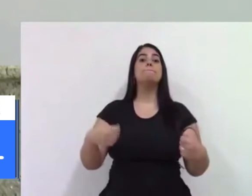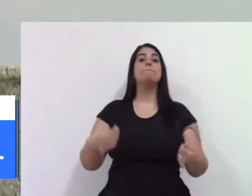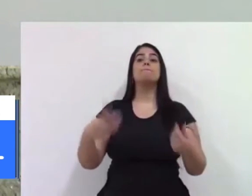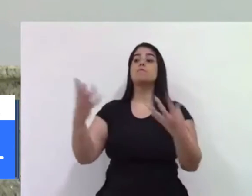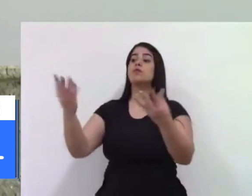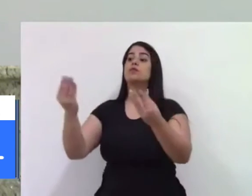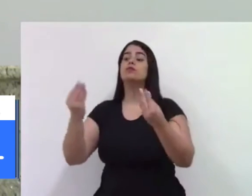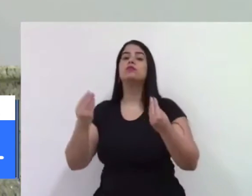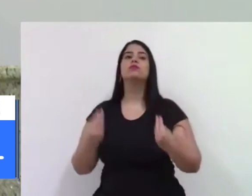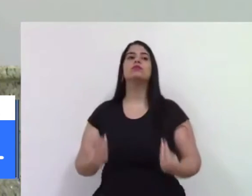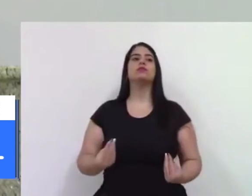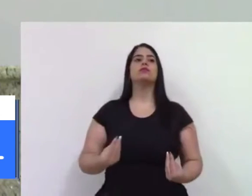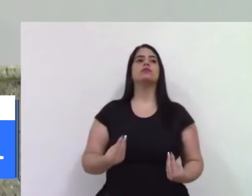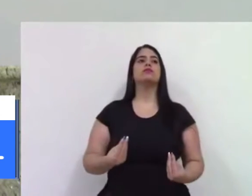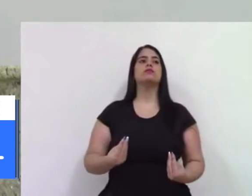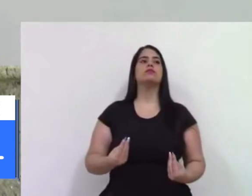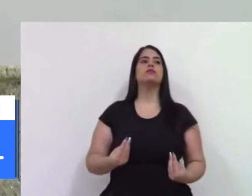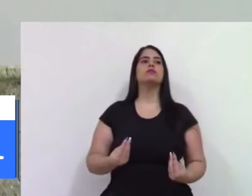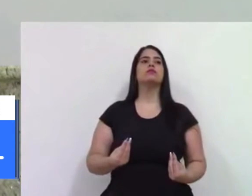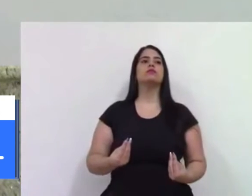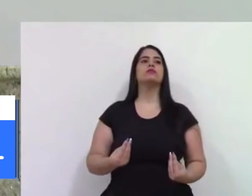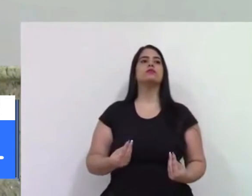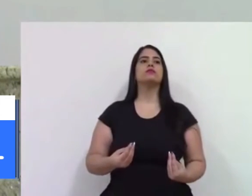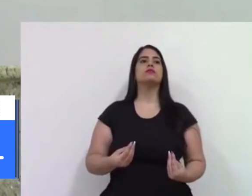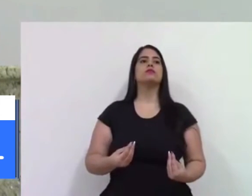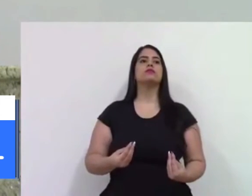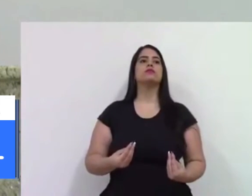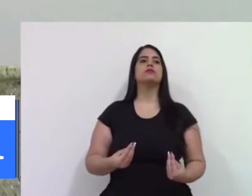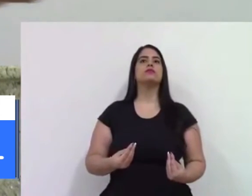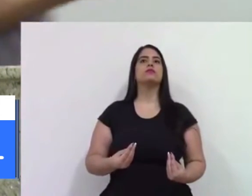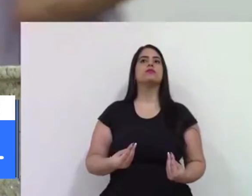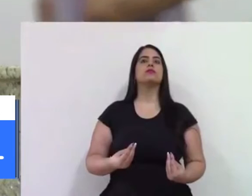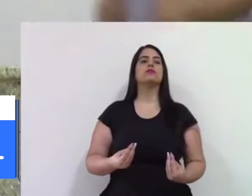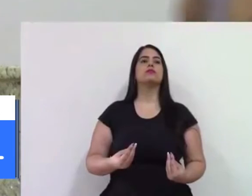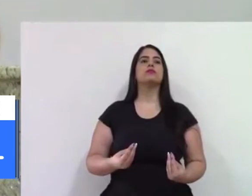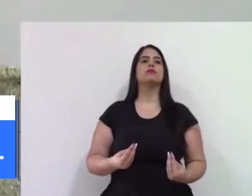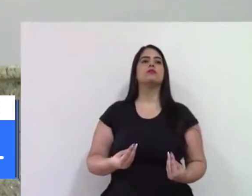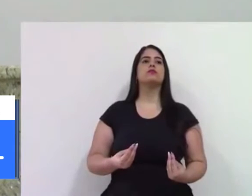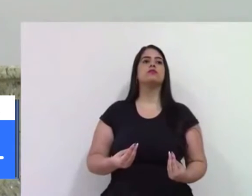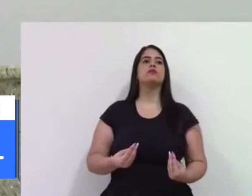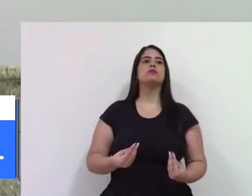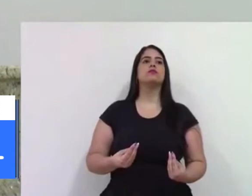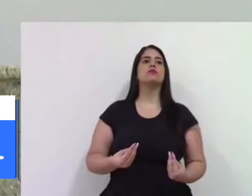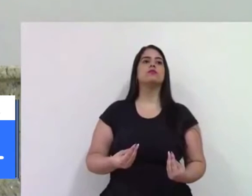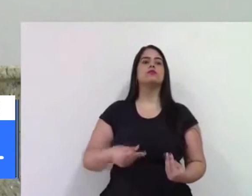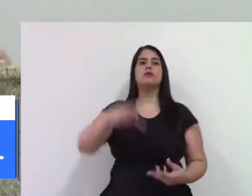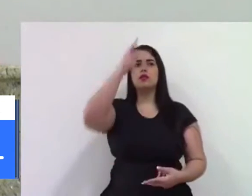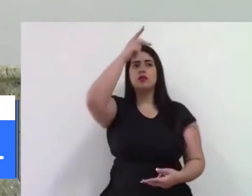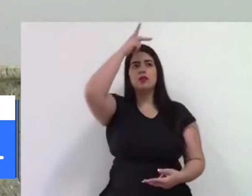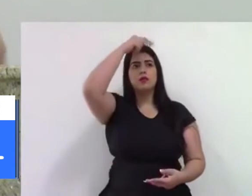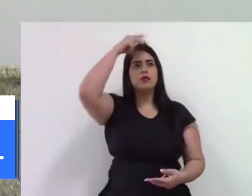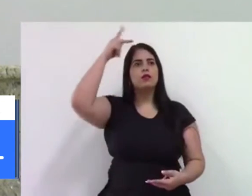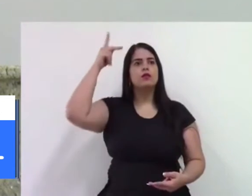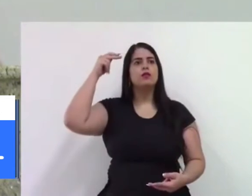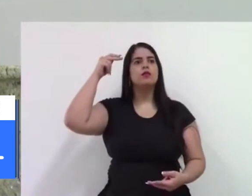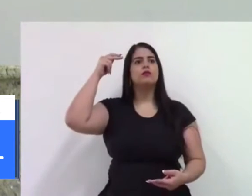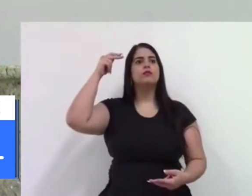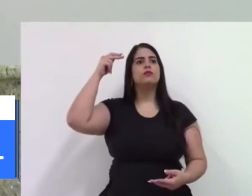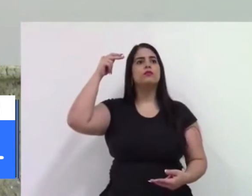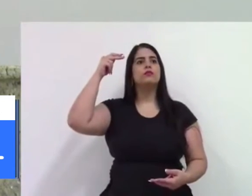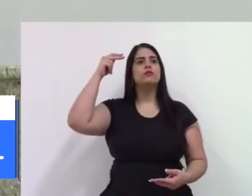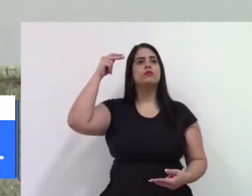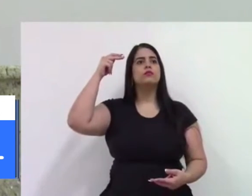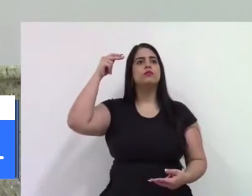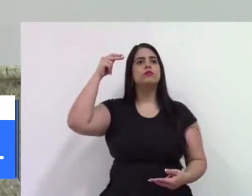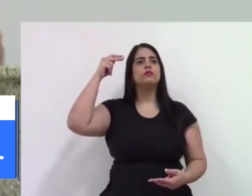que seja situação, que seja oposição, porque o próprio prefeito já nos disse, direto, uma oposição bem